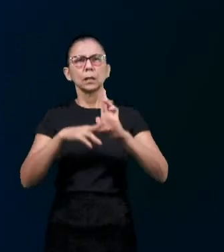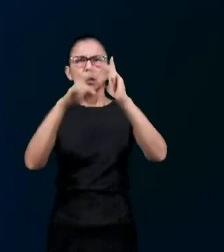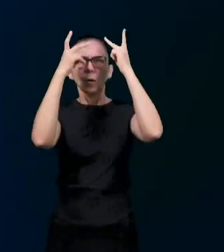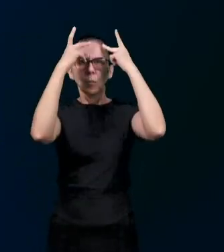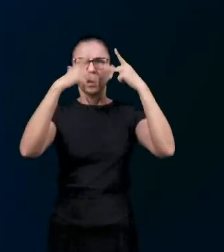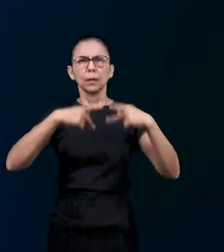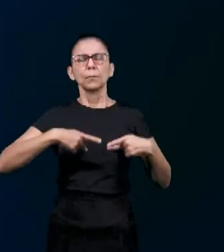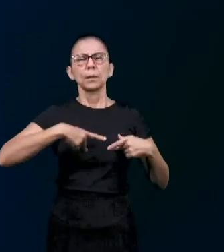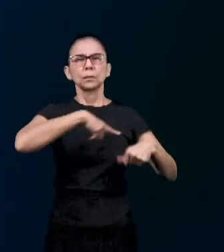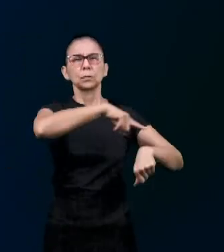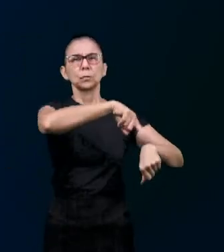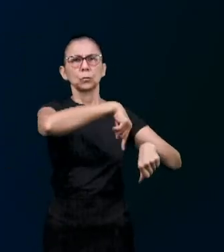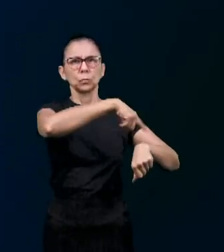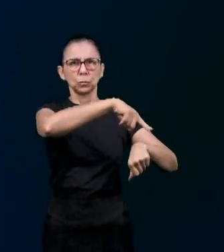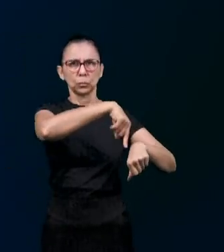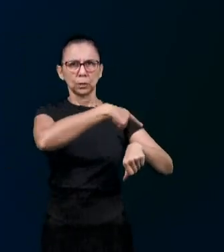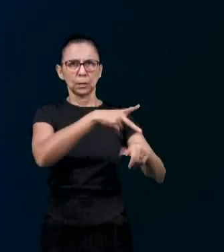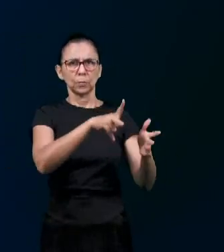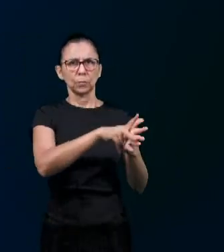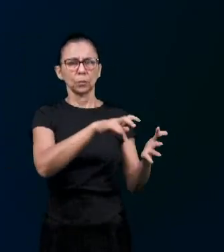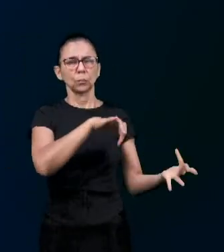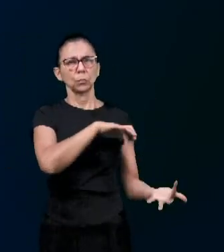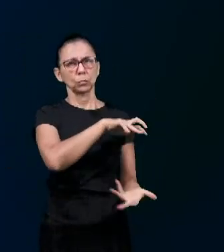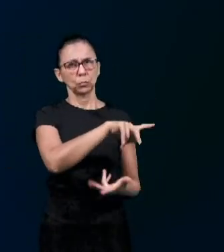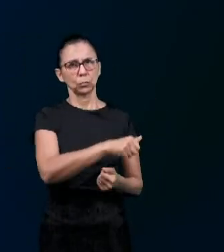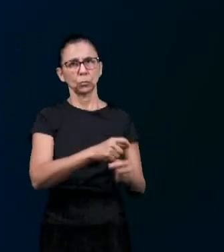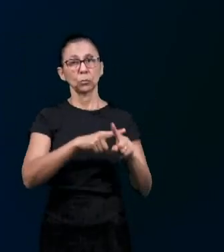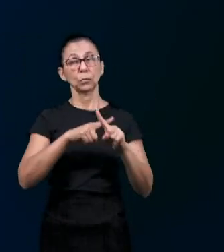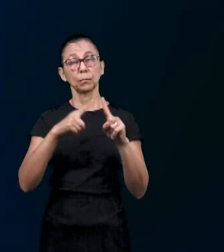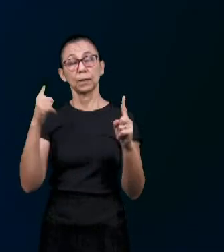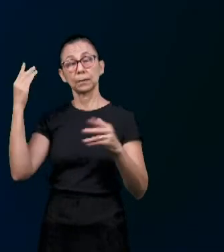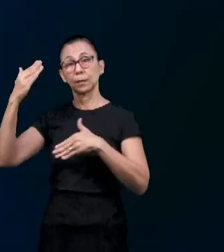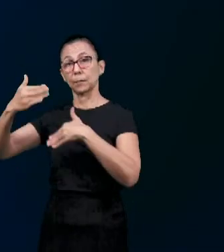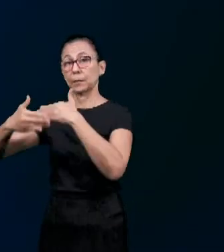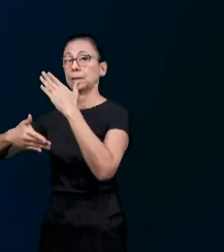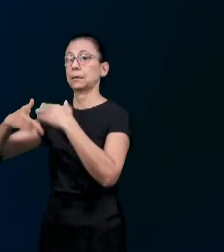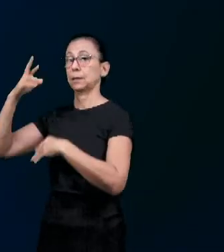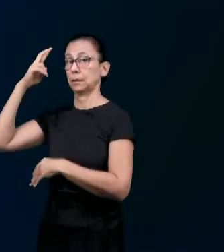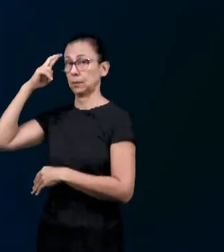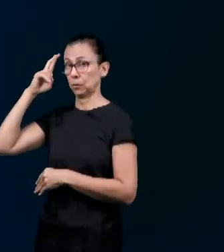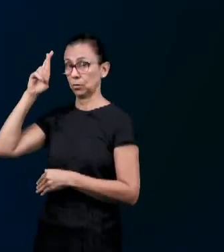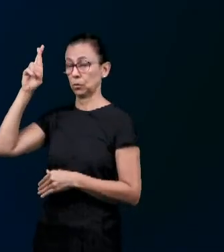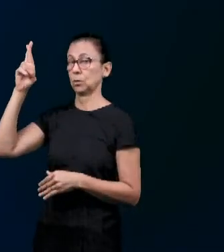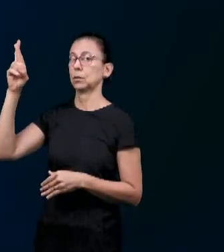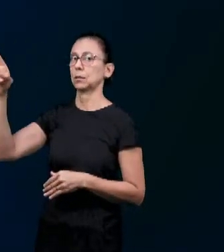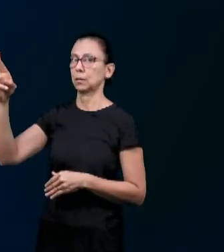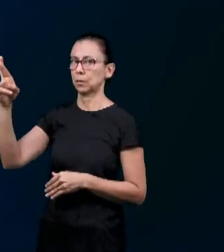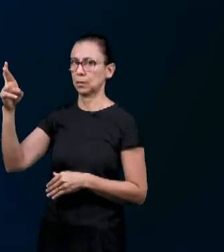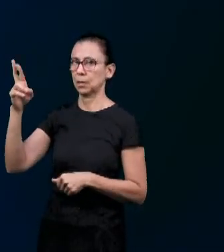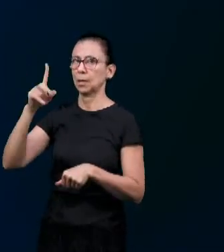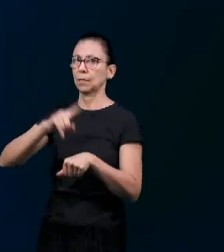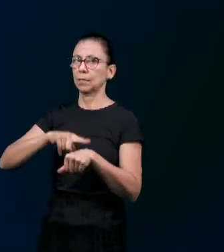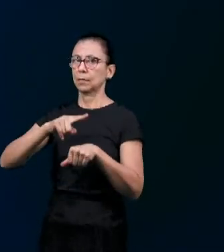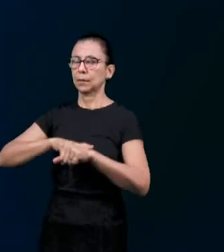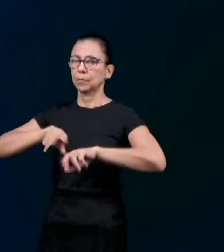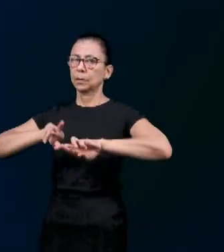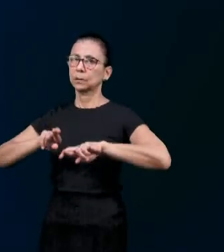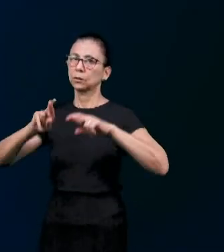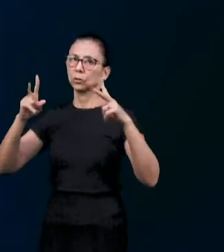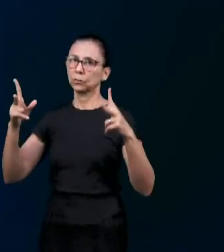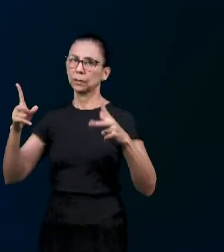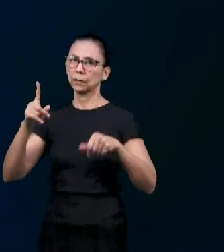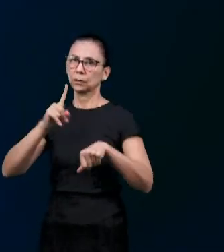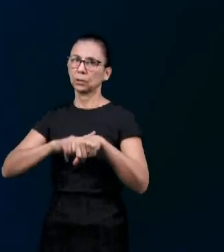Mas agora Em Jesus O homem volta a viver No tempo De um único dia E esse dia